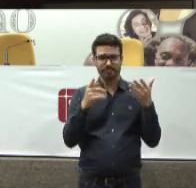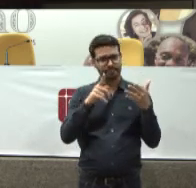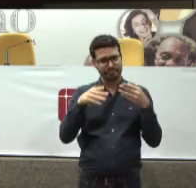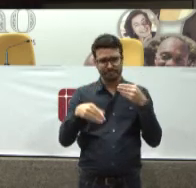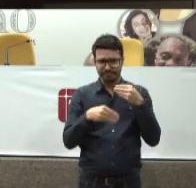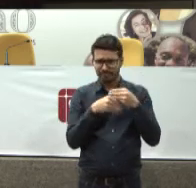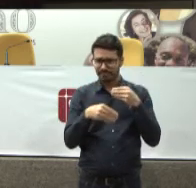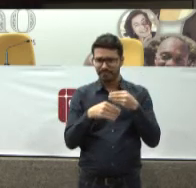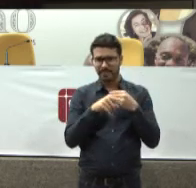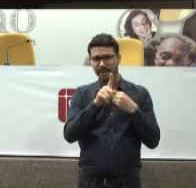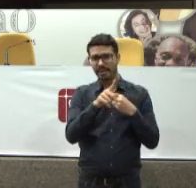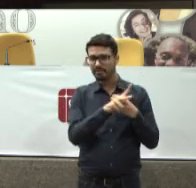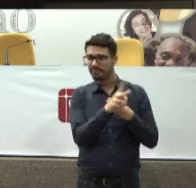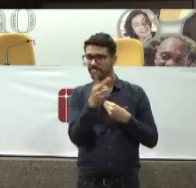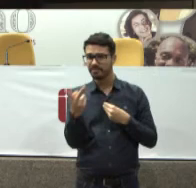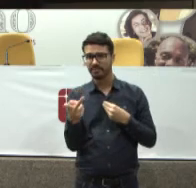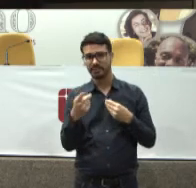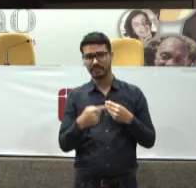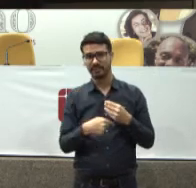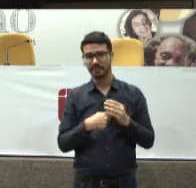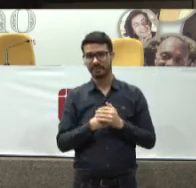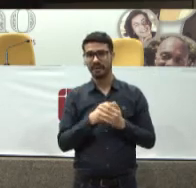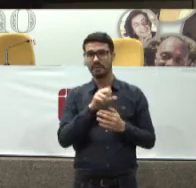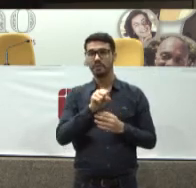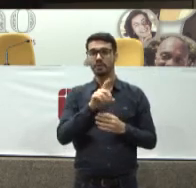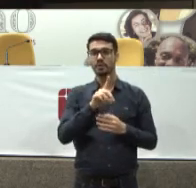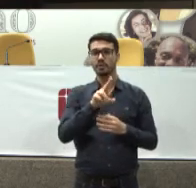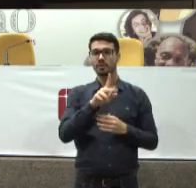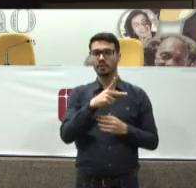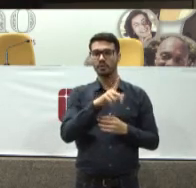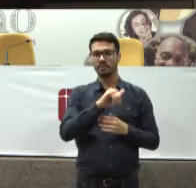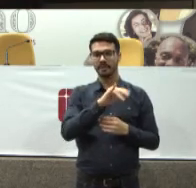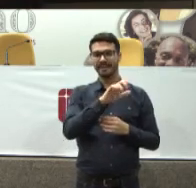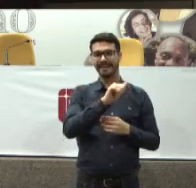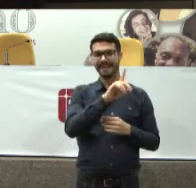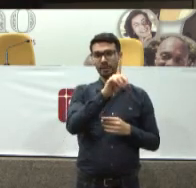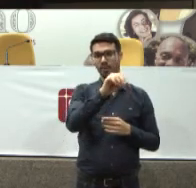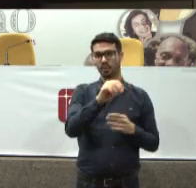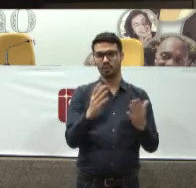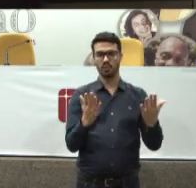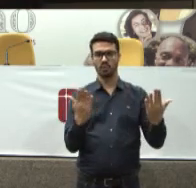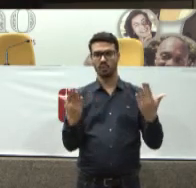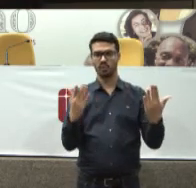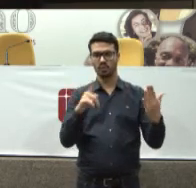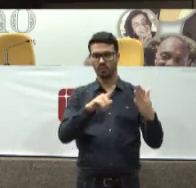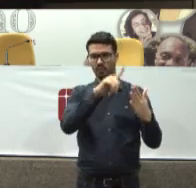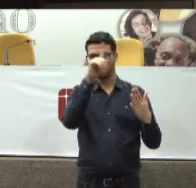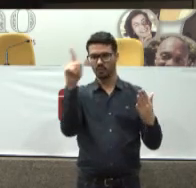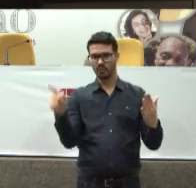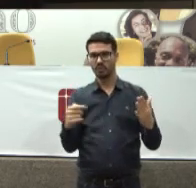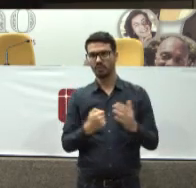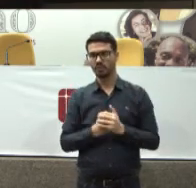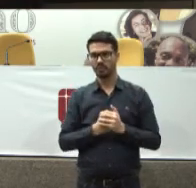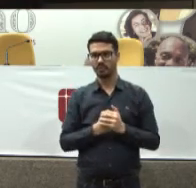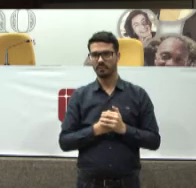Ele é alternativo Ele é duplicado Ele duplica Totalmente Ou parcialmente A cobertura do